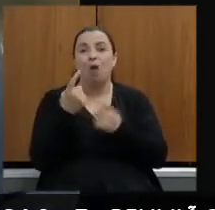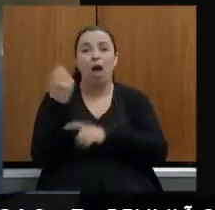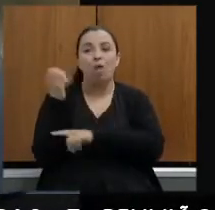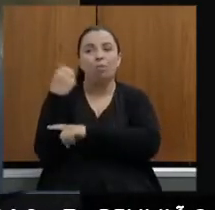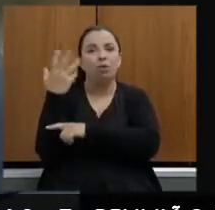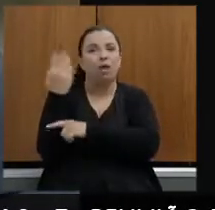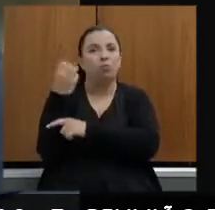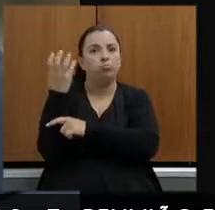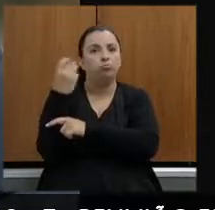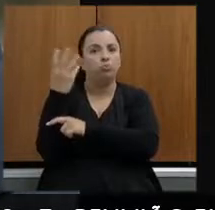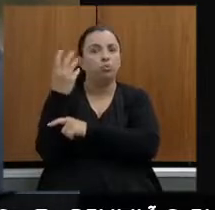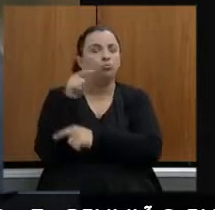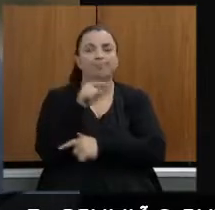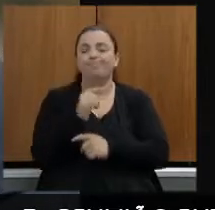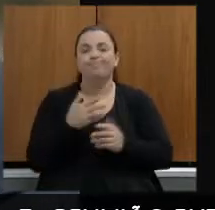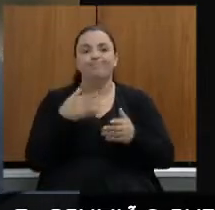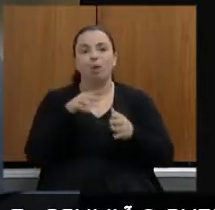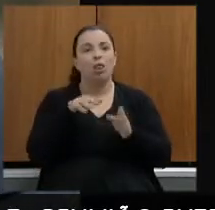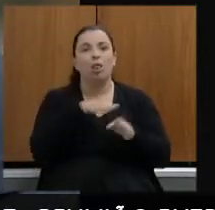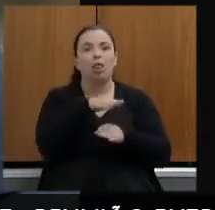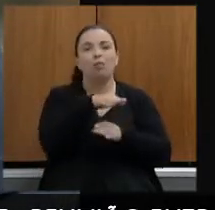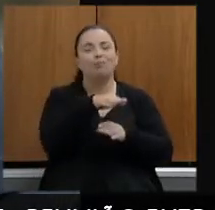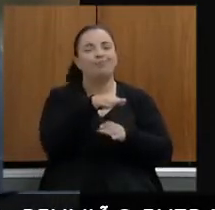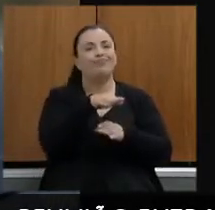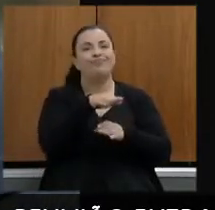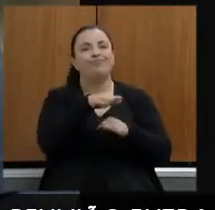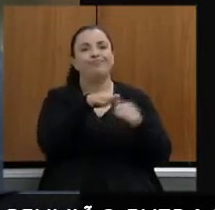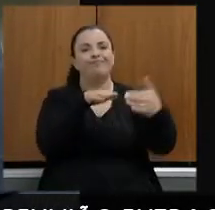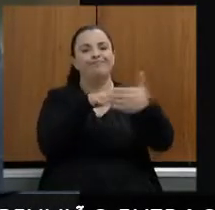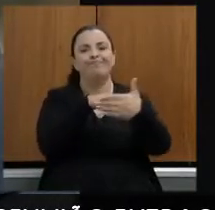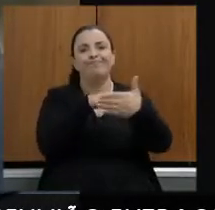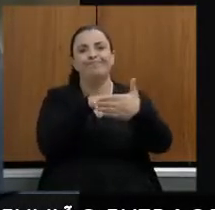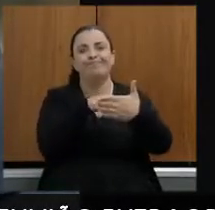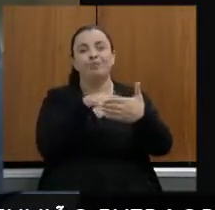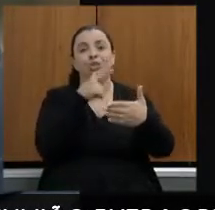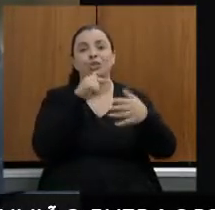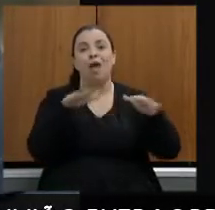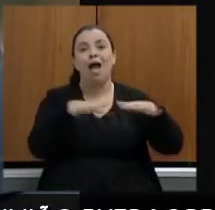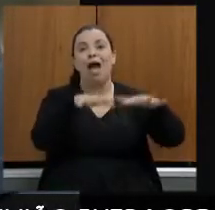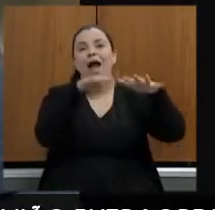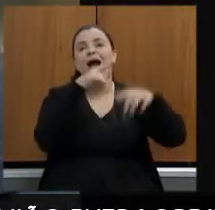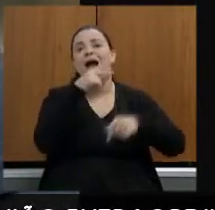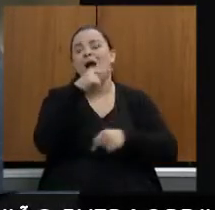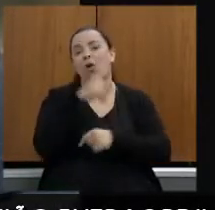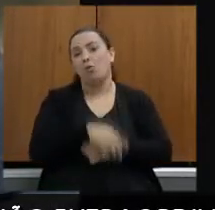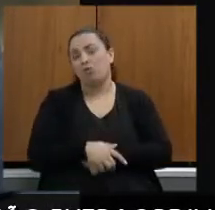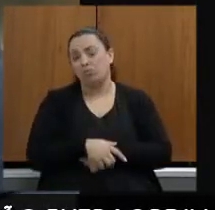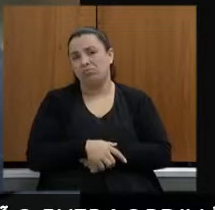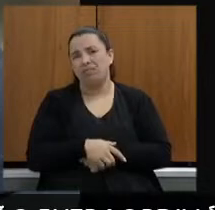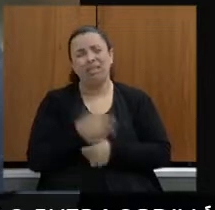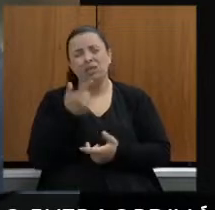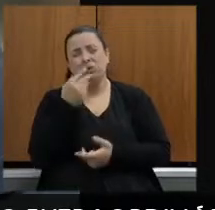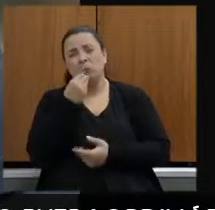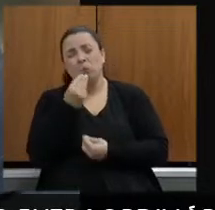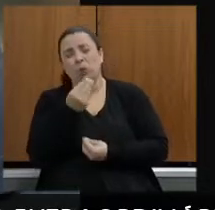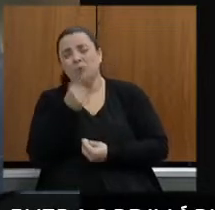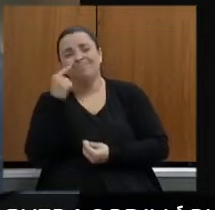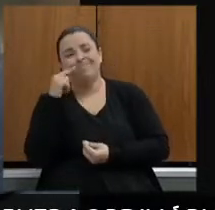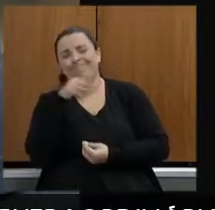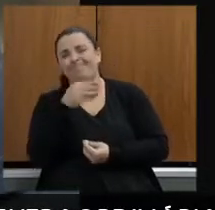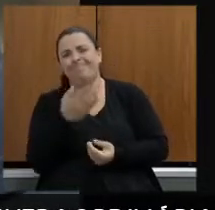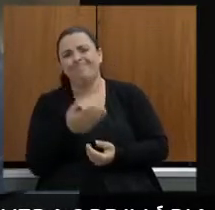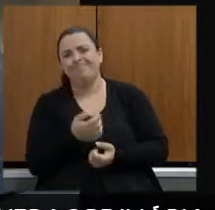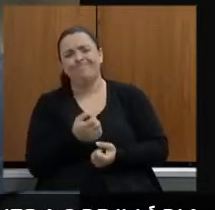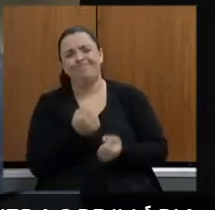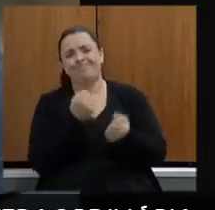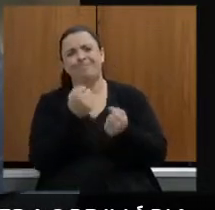a ambulância não chega lá então é uma situação inimaginável eu estou trazendo isso porque quando